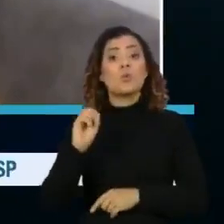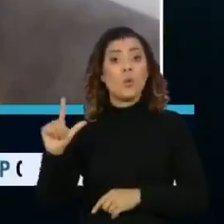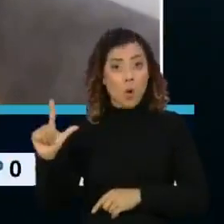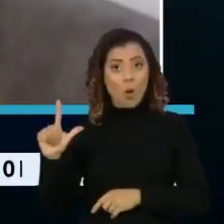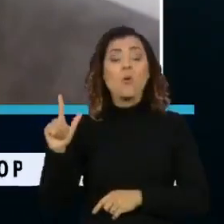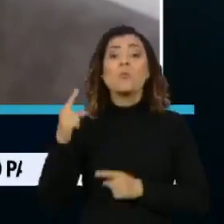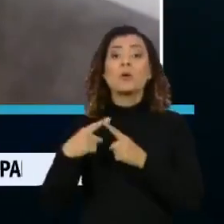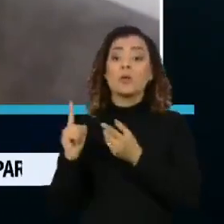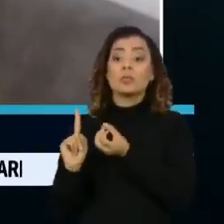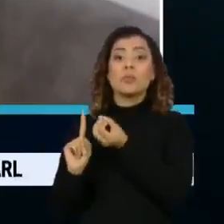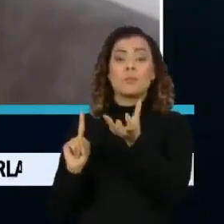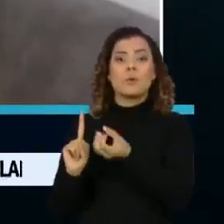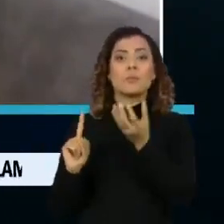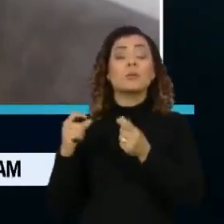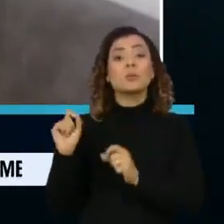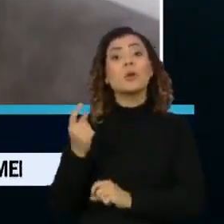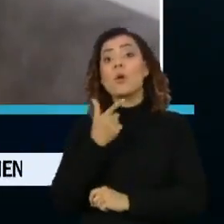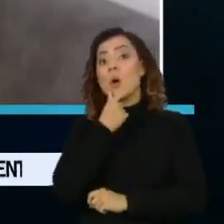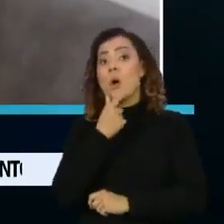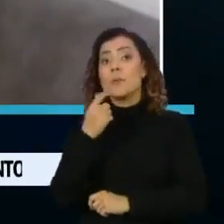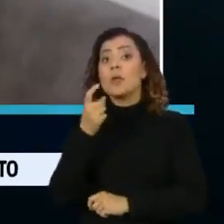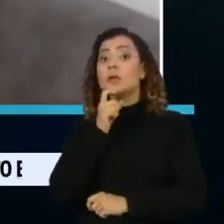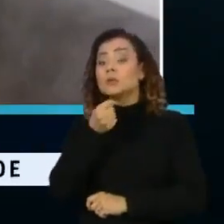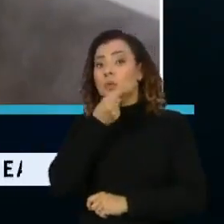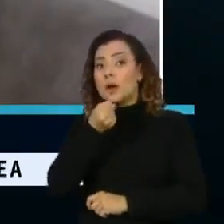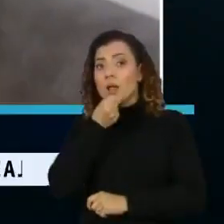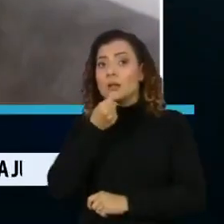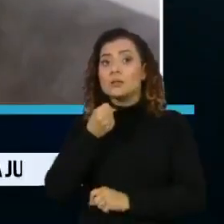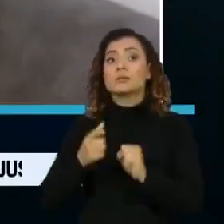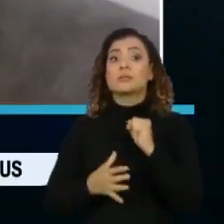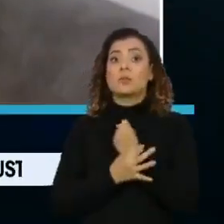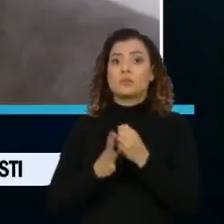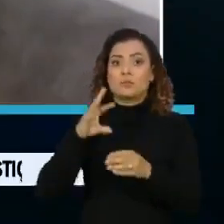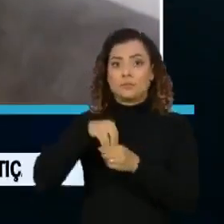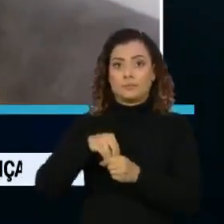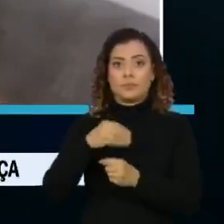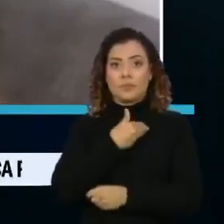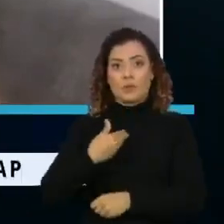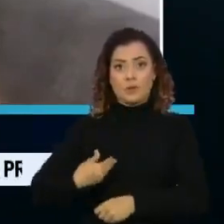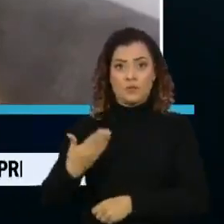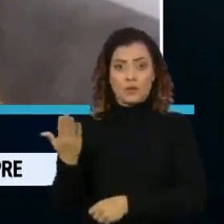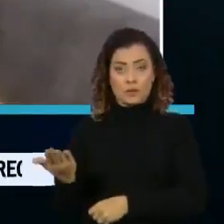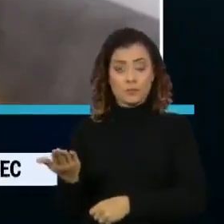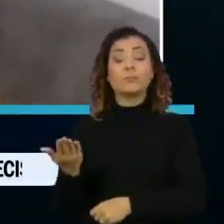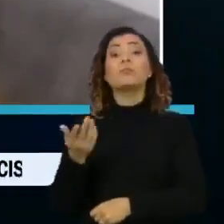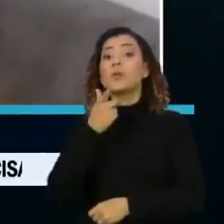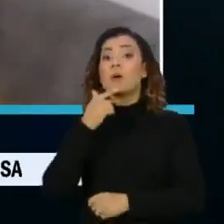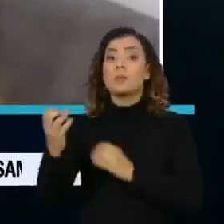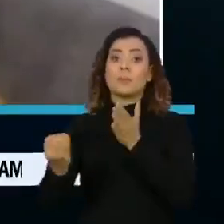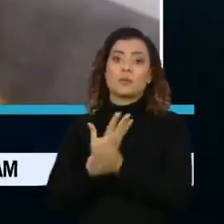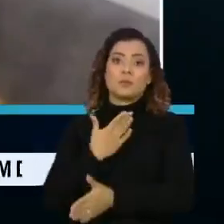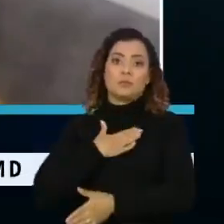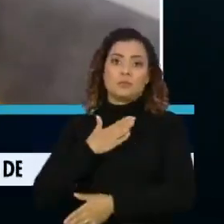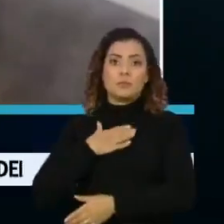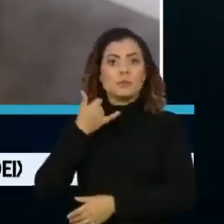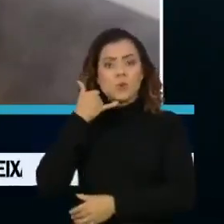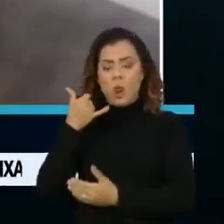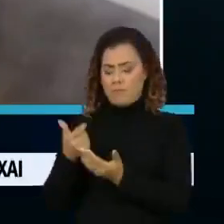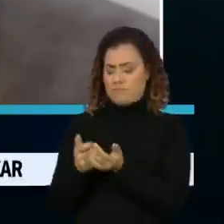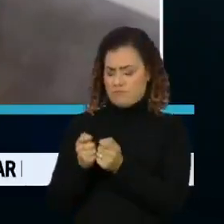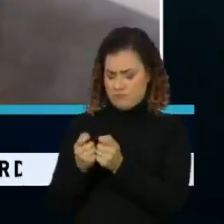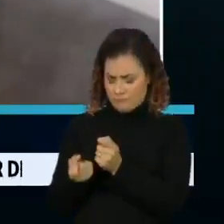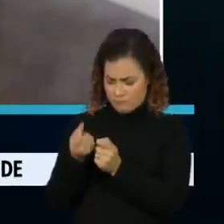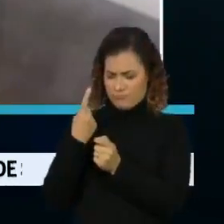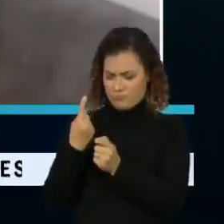enquanto prestava depoimento, um jornalista ligado ao Gabinete de Segurança Institucional do governo mandou uma mensagem para o celular dela,